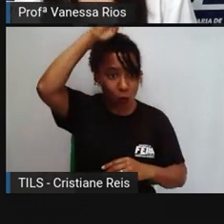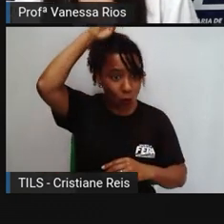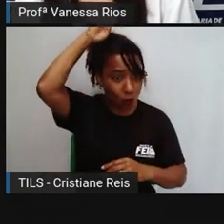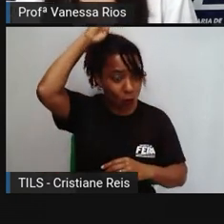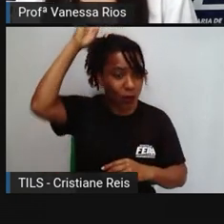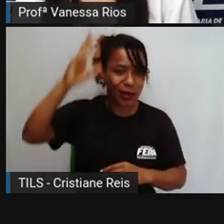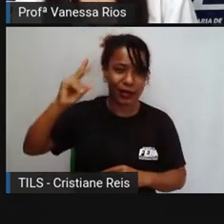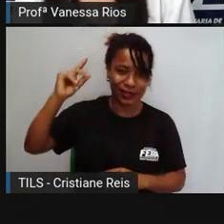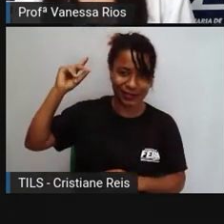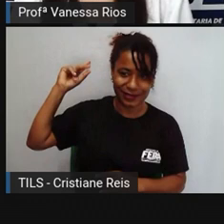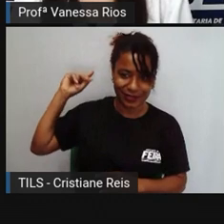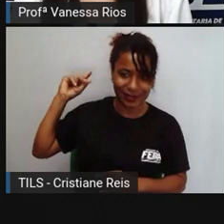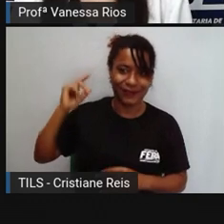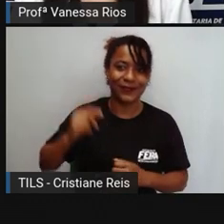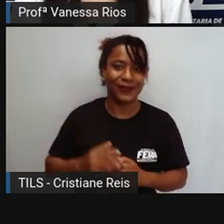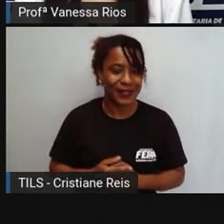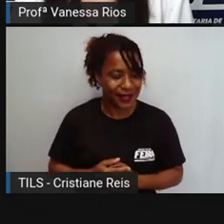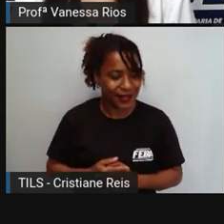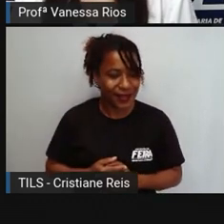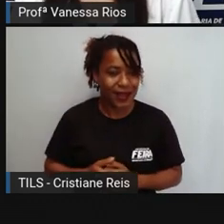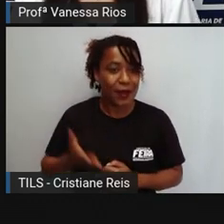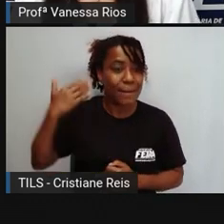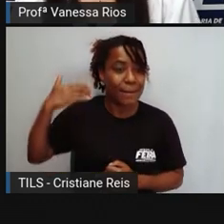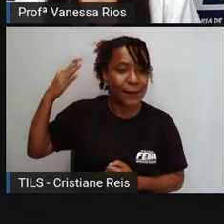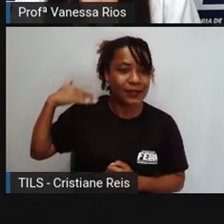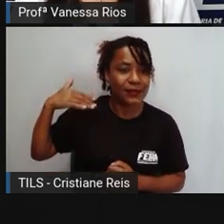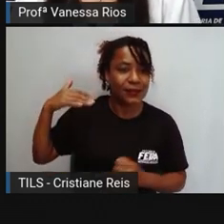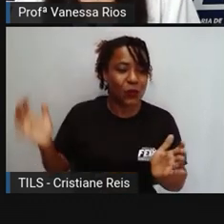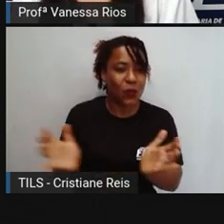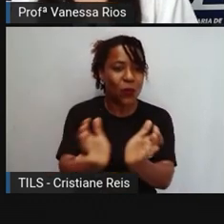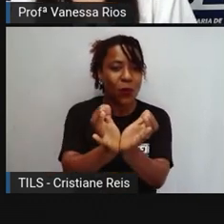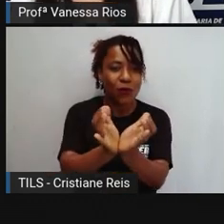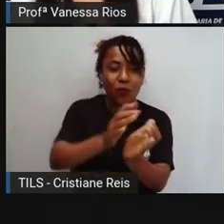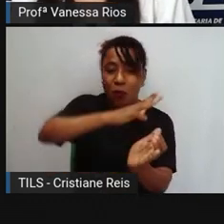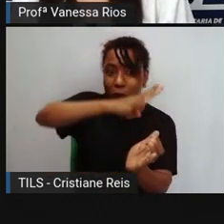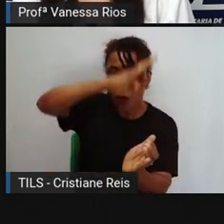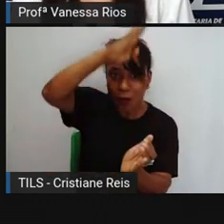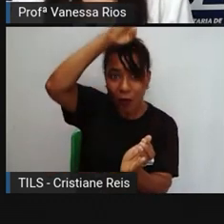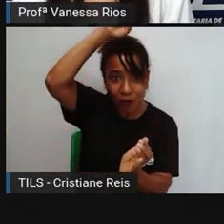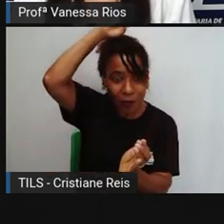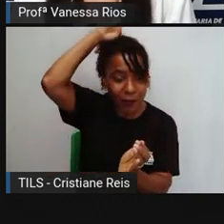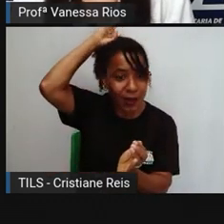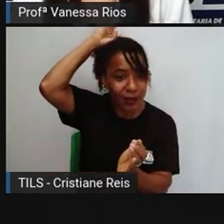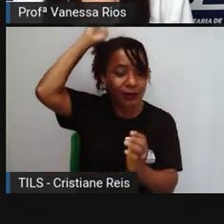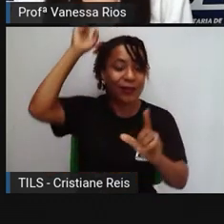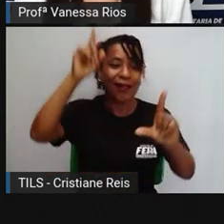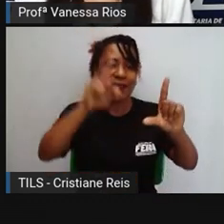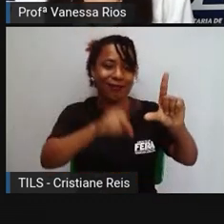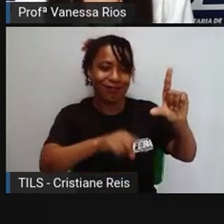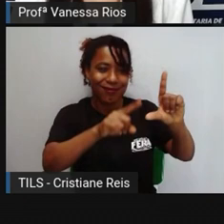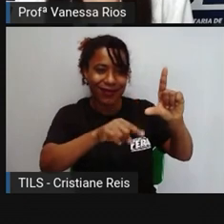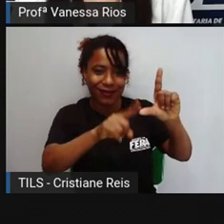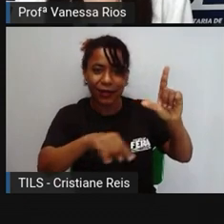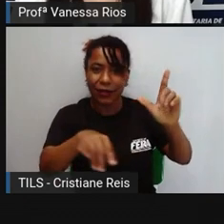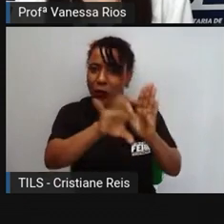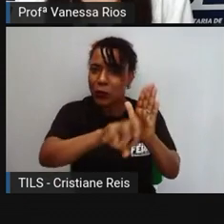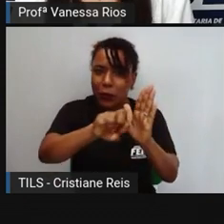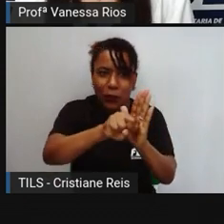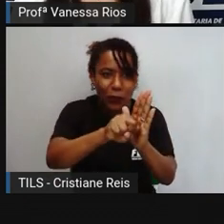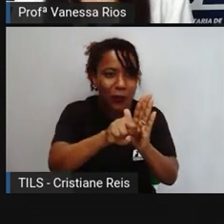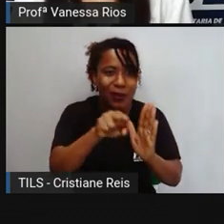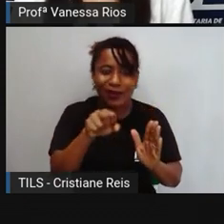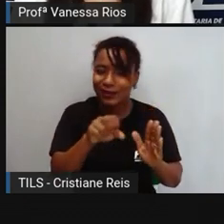romanos aí, eles começam aí com as letras, então a gente já percebe a saída dos desenhos, das